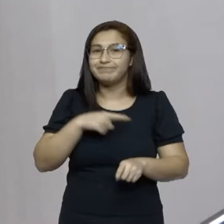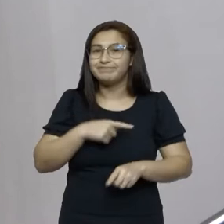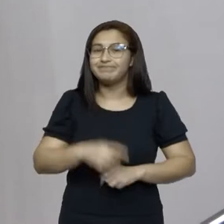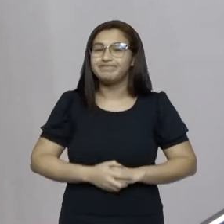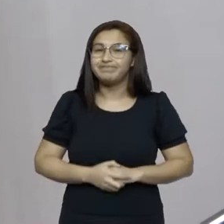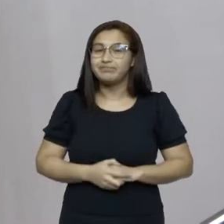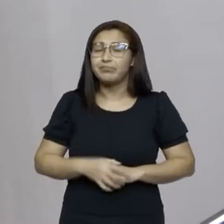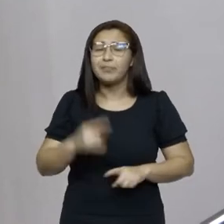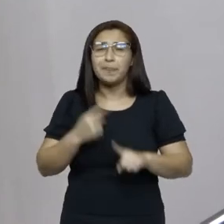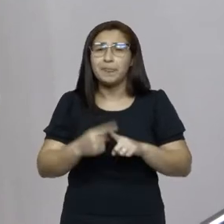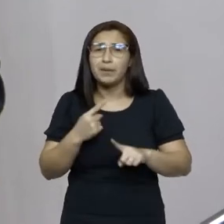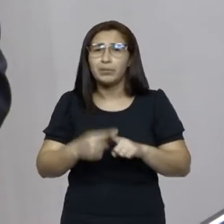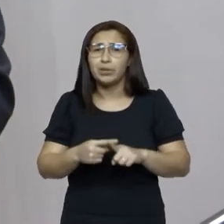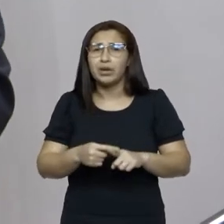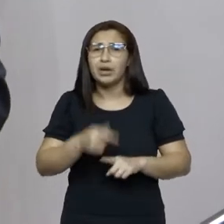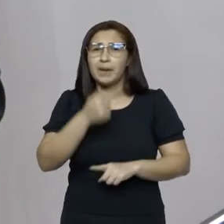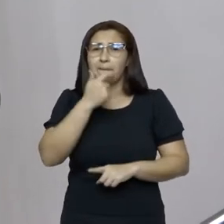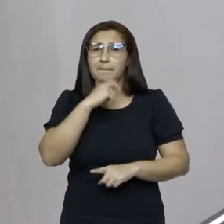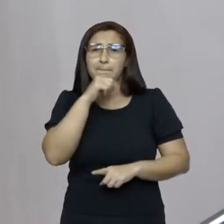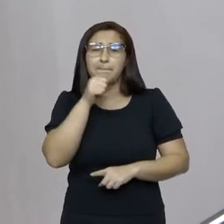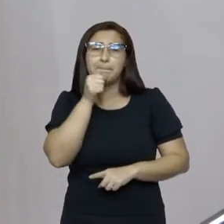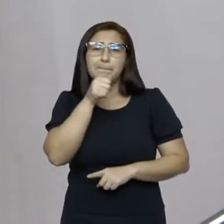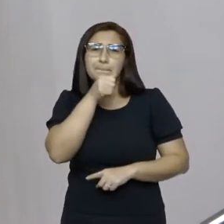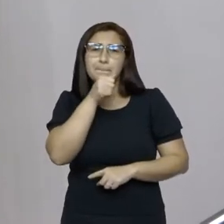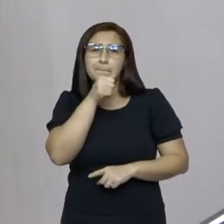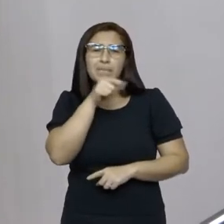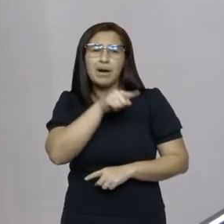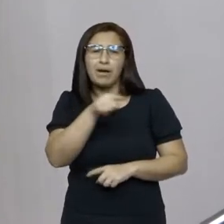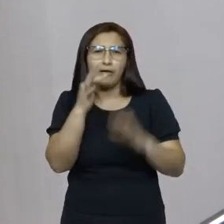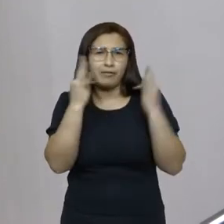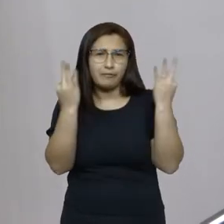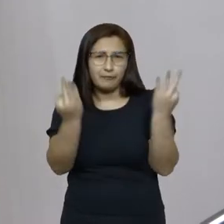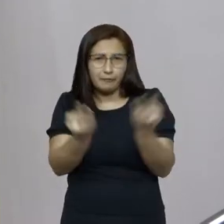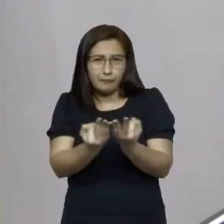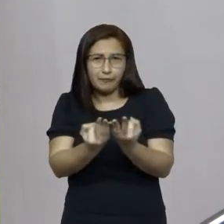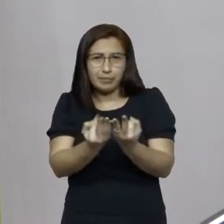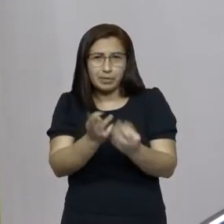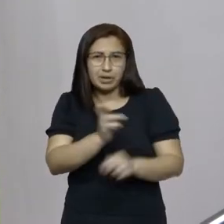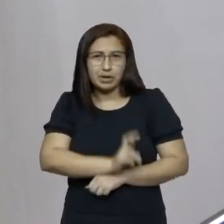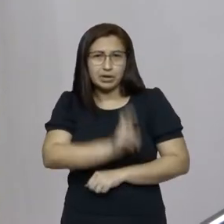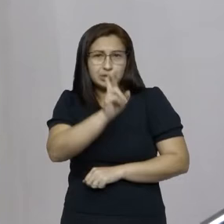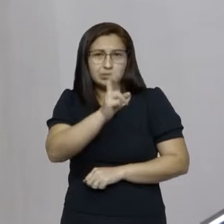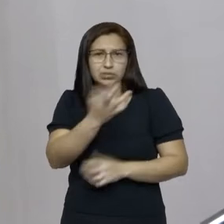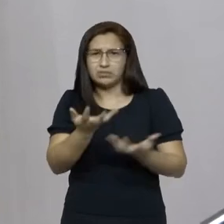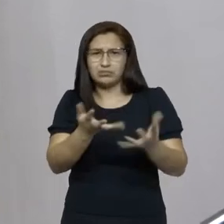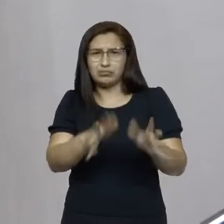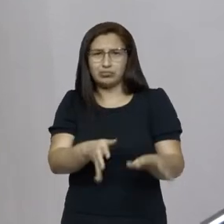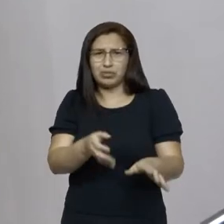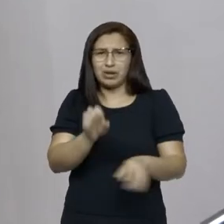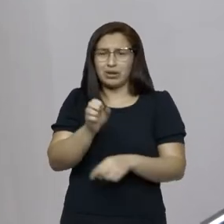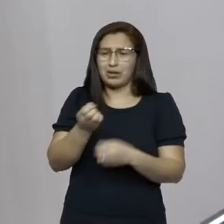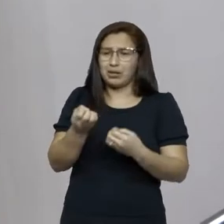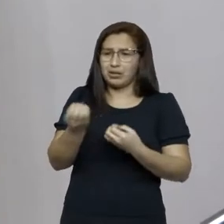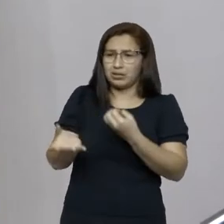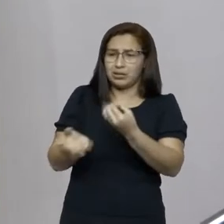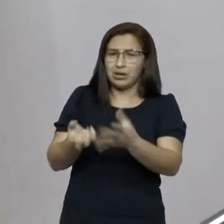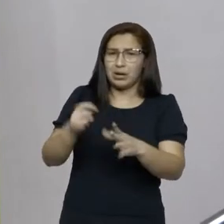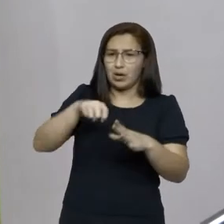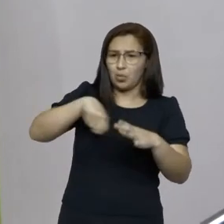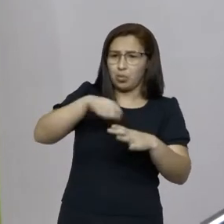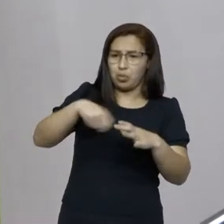Porque nenhum pai, nenhuma mãe de família quer dar o alimento que é